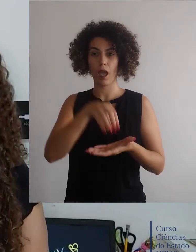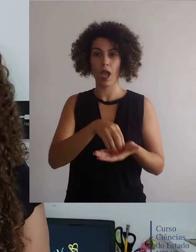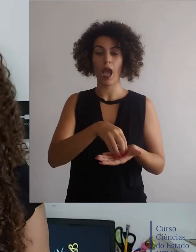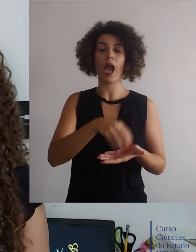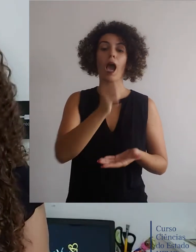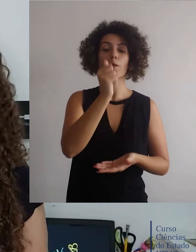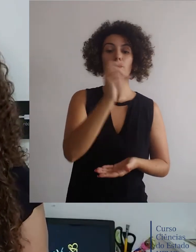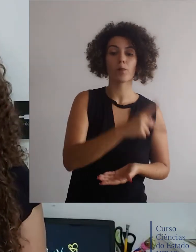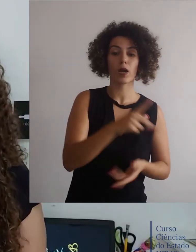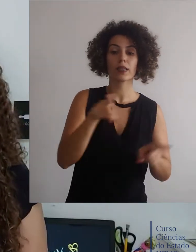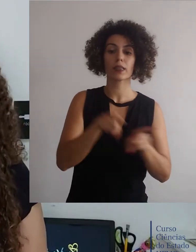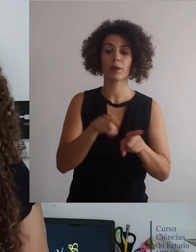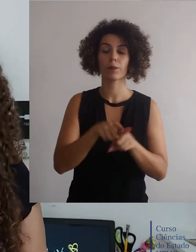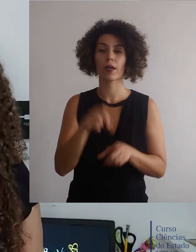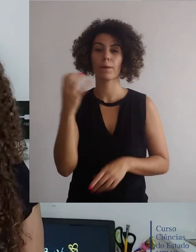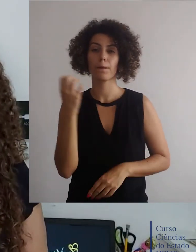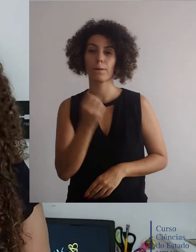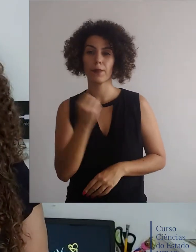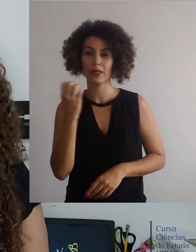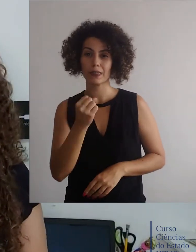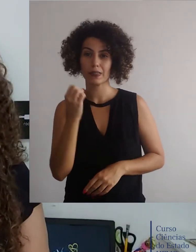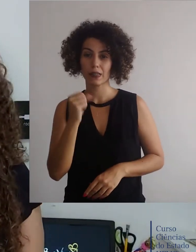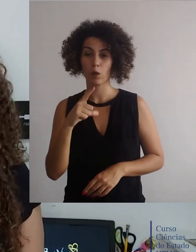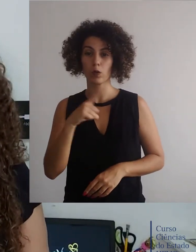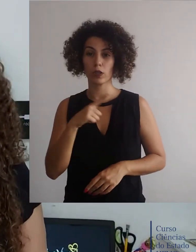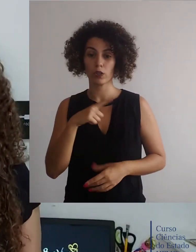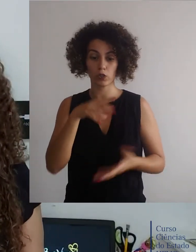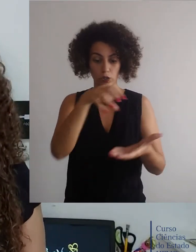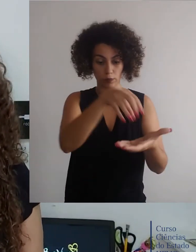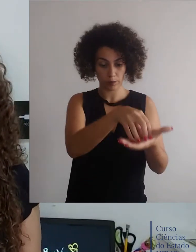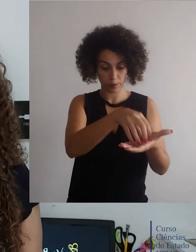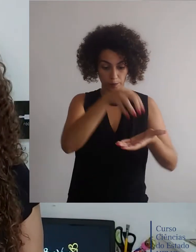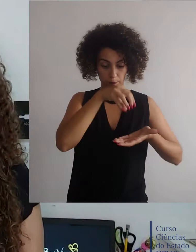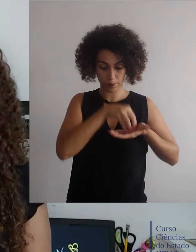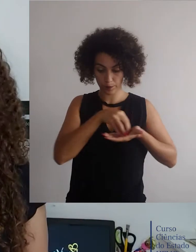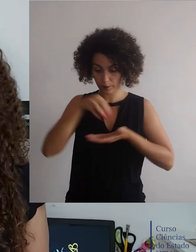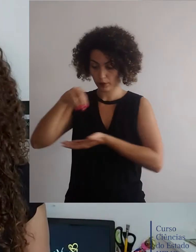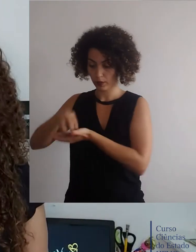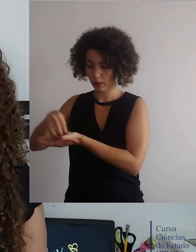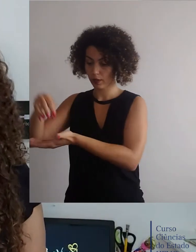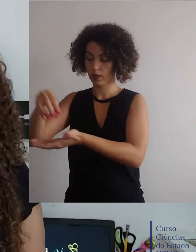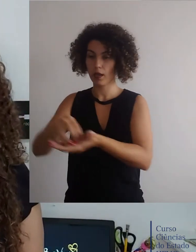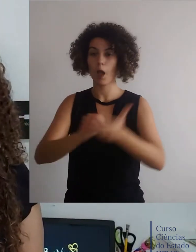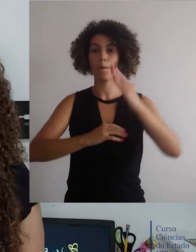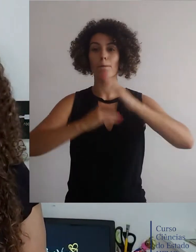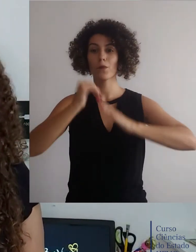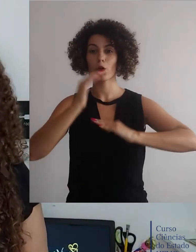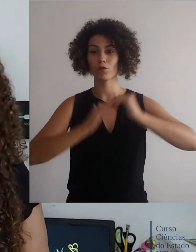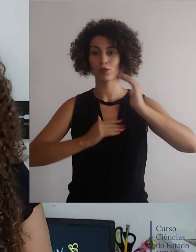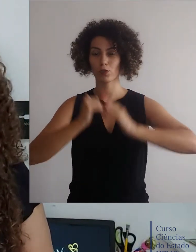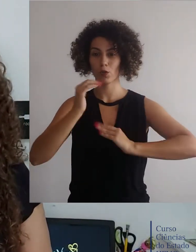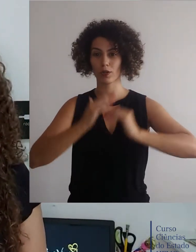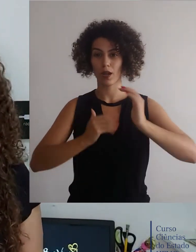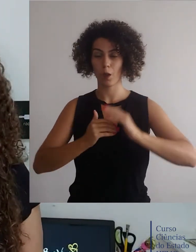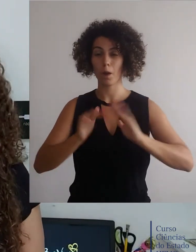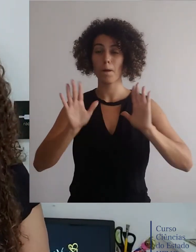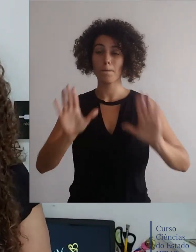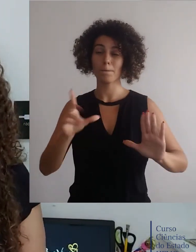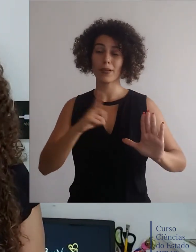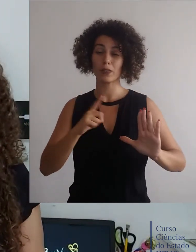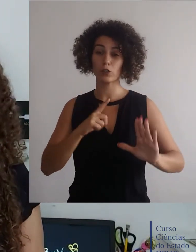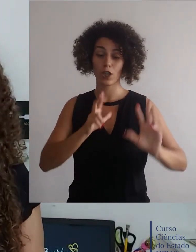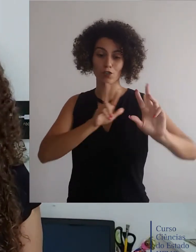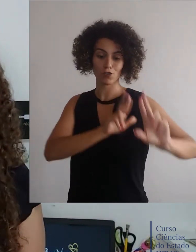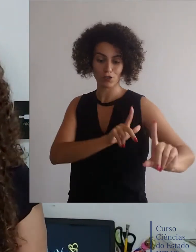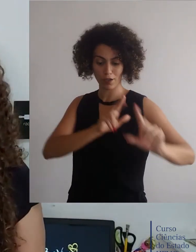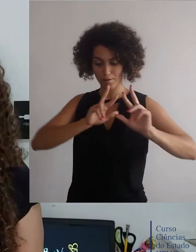Aposentadoria e Pensão, que eram organizados por categorias profissionais. Esse modelo de IAPs acabava por apresentar uma